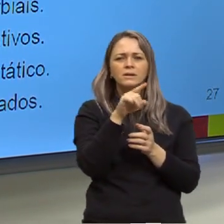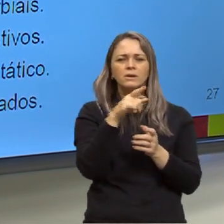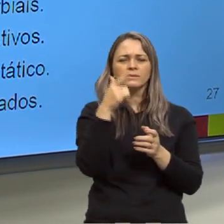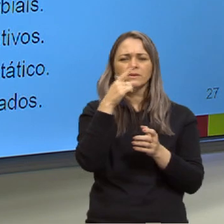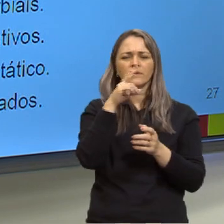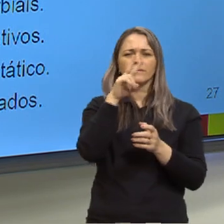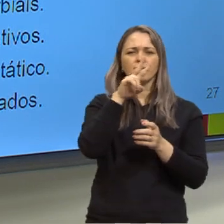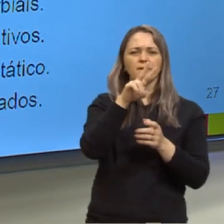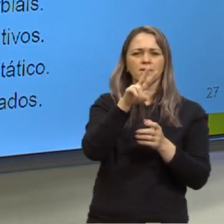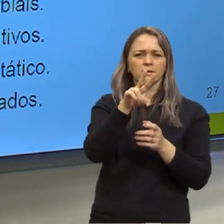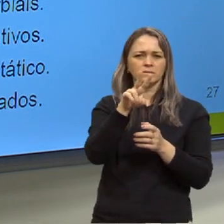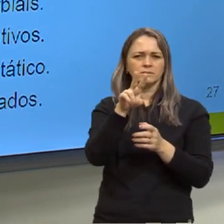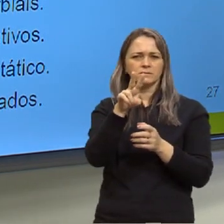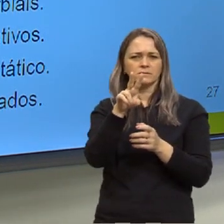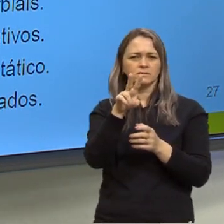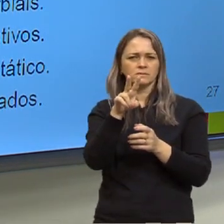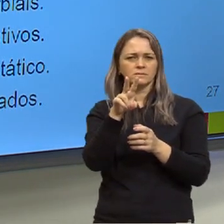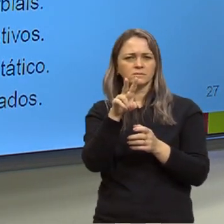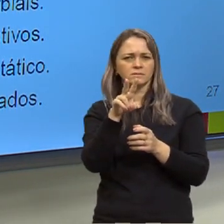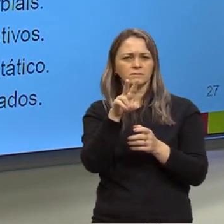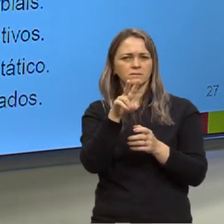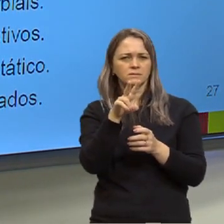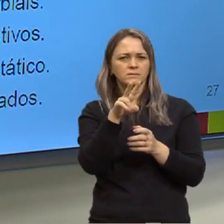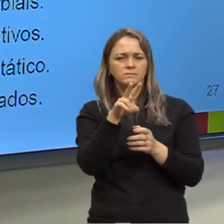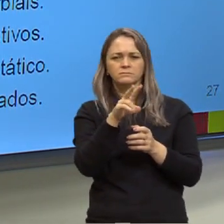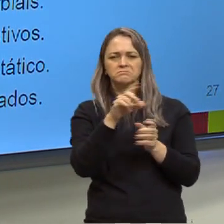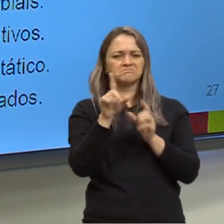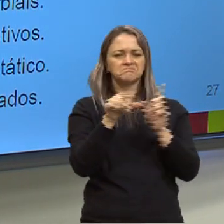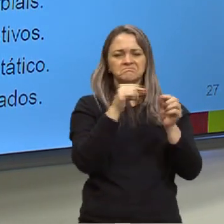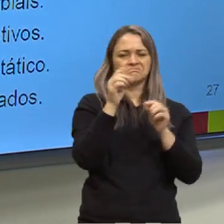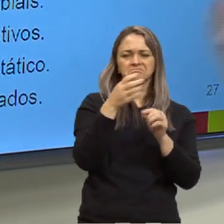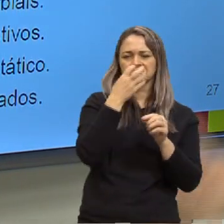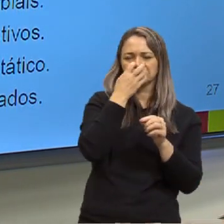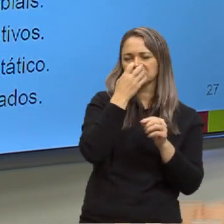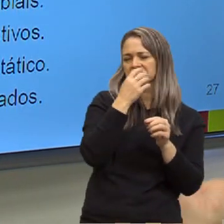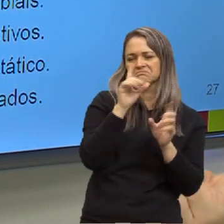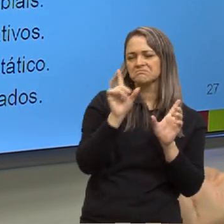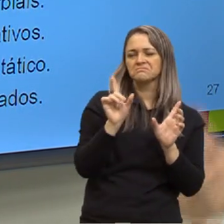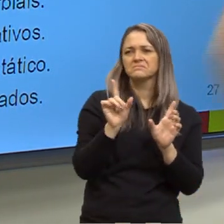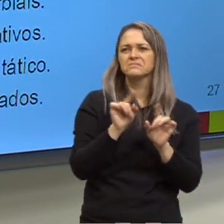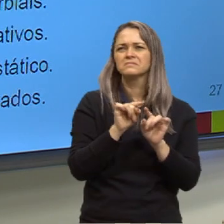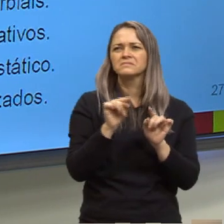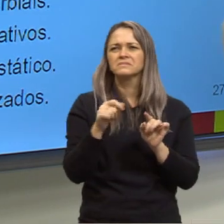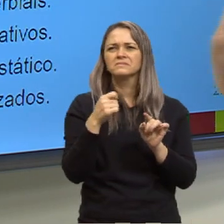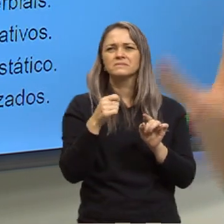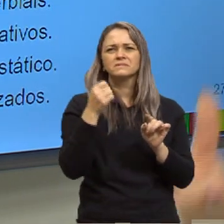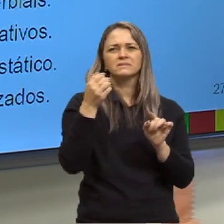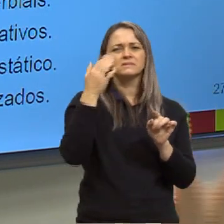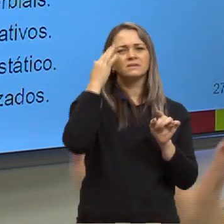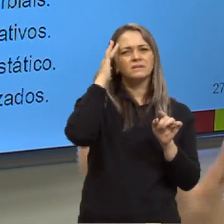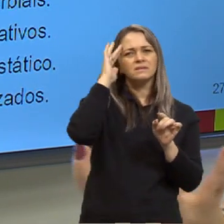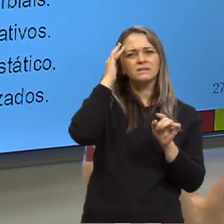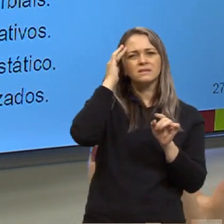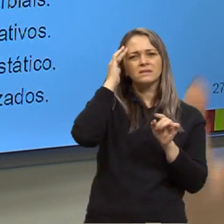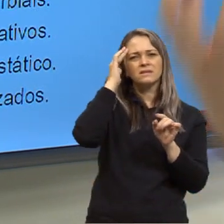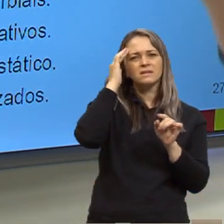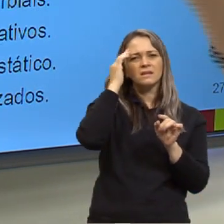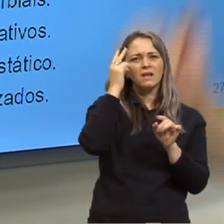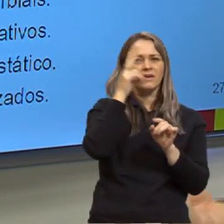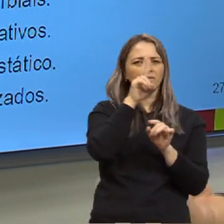enxergar seja a raça que for de cachorro que vocês pensarem mas vocês precisam conseguir enxergar